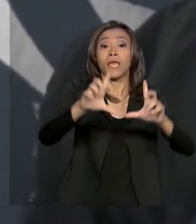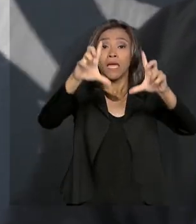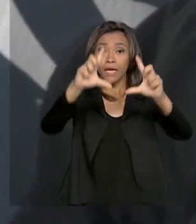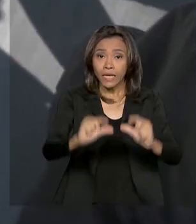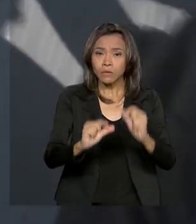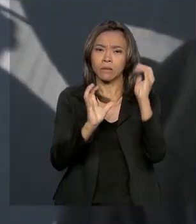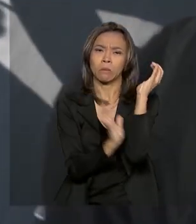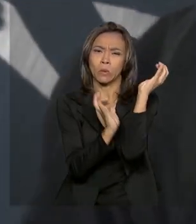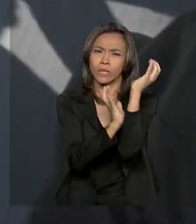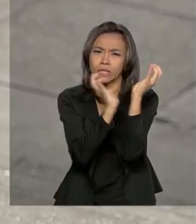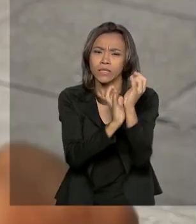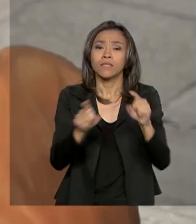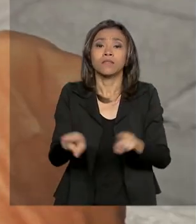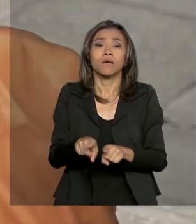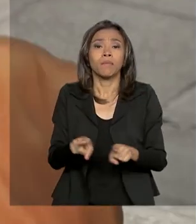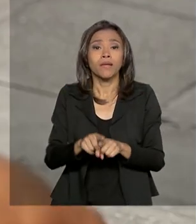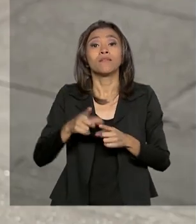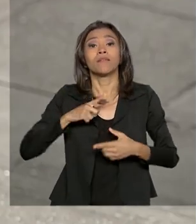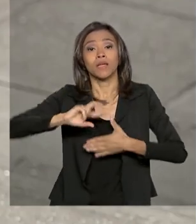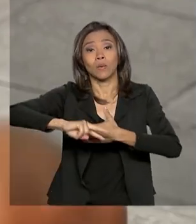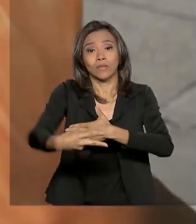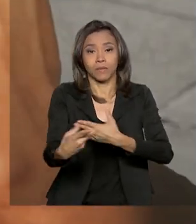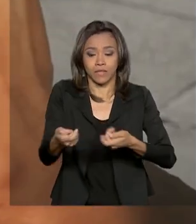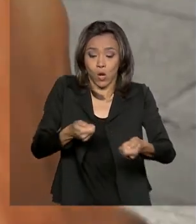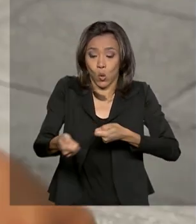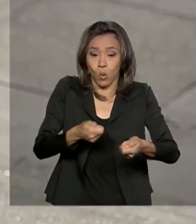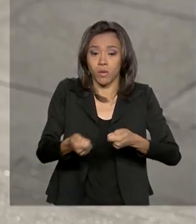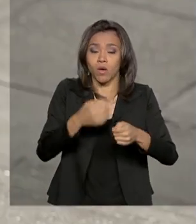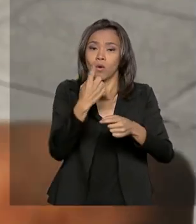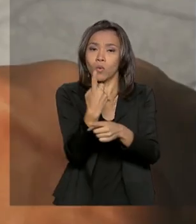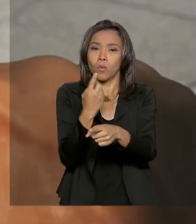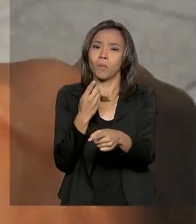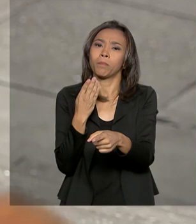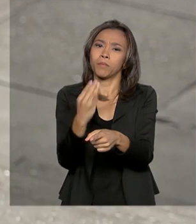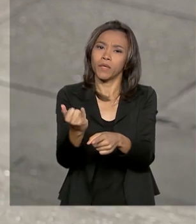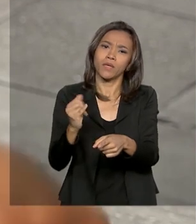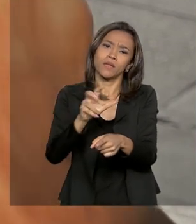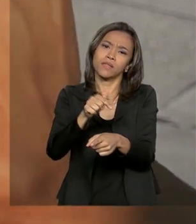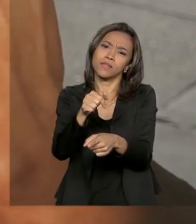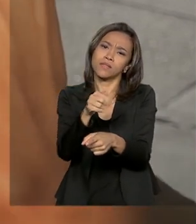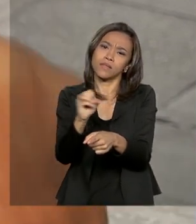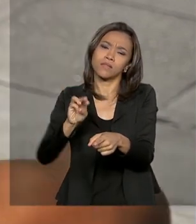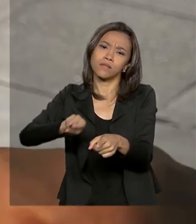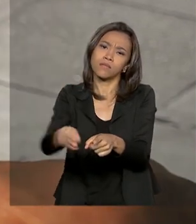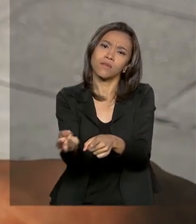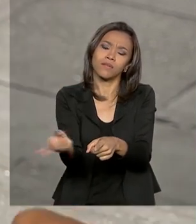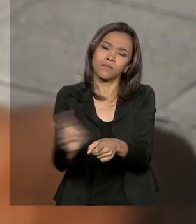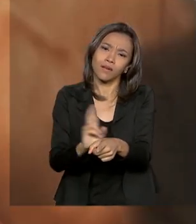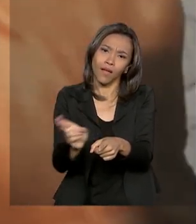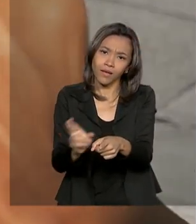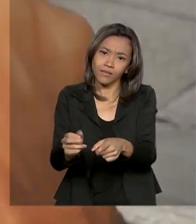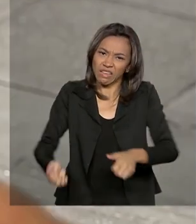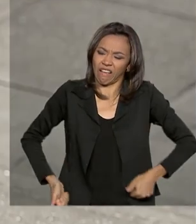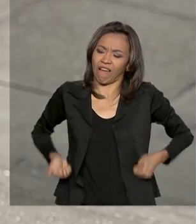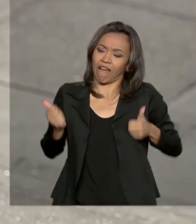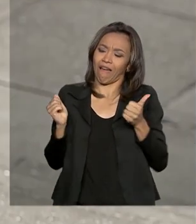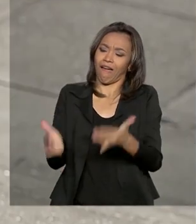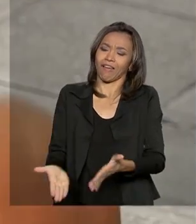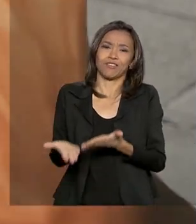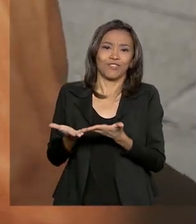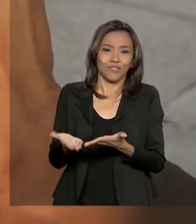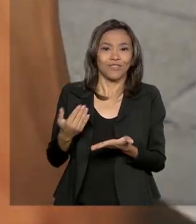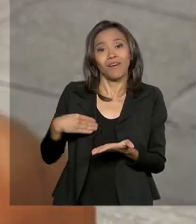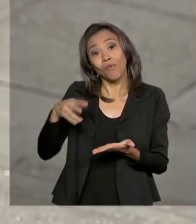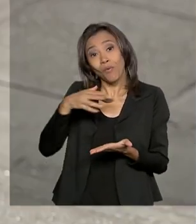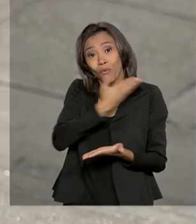digital gera economia. No total, 1 bilhão e 700 milhões de reais deixa de ser gasto anualmente pelo